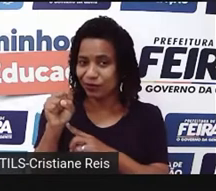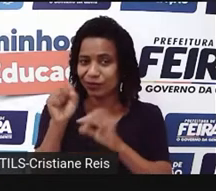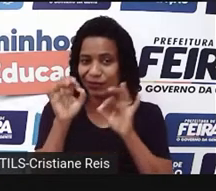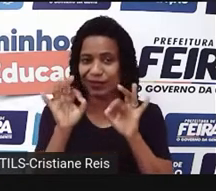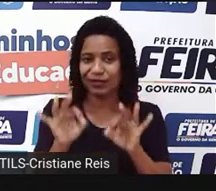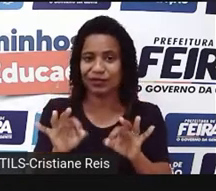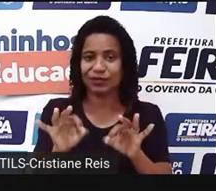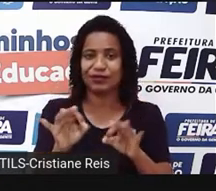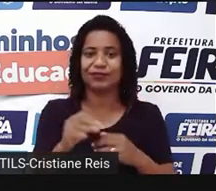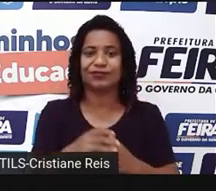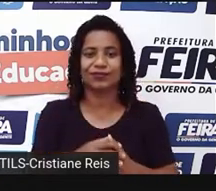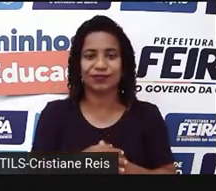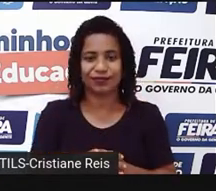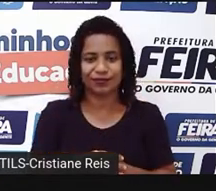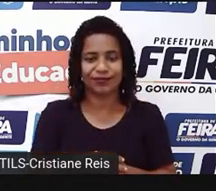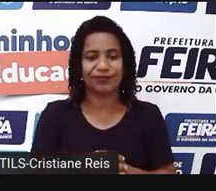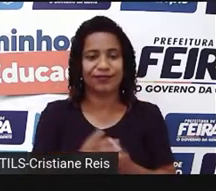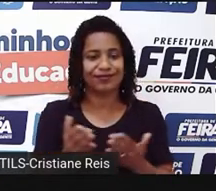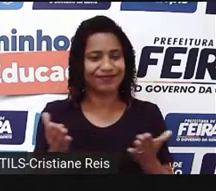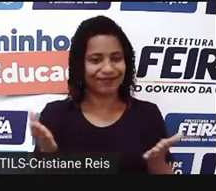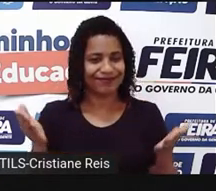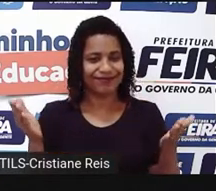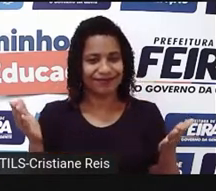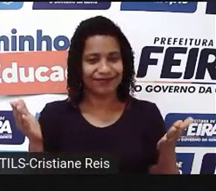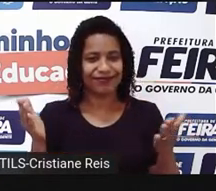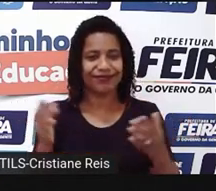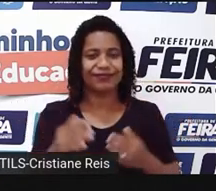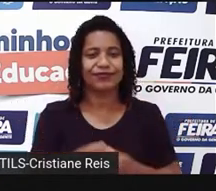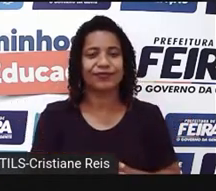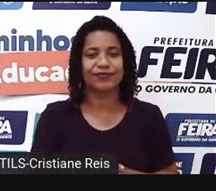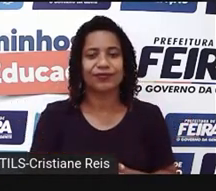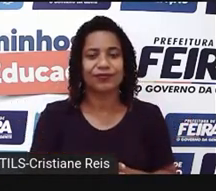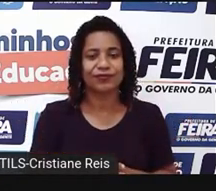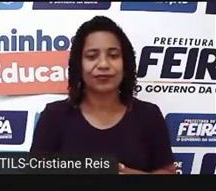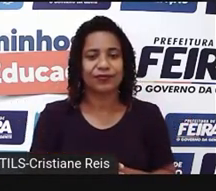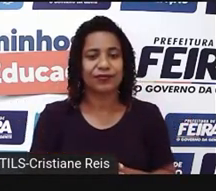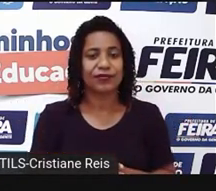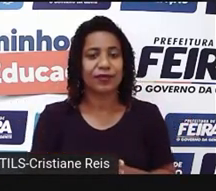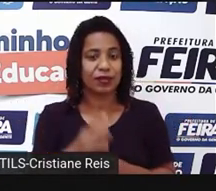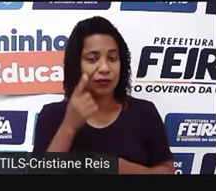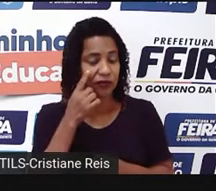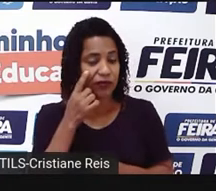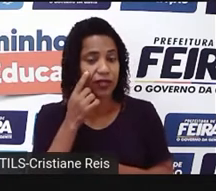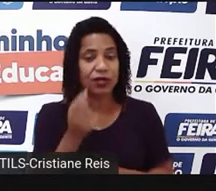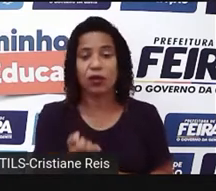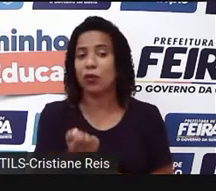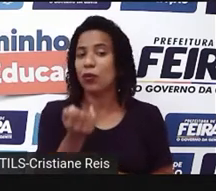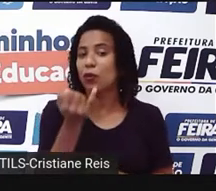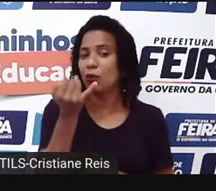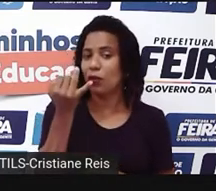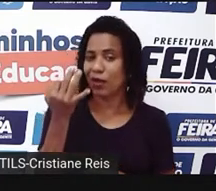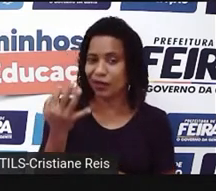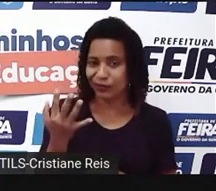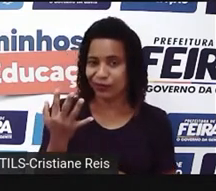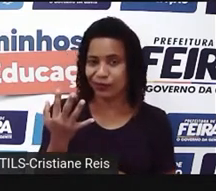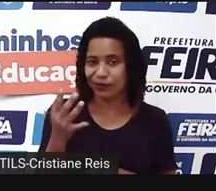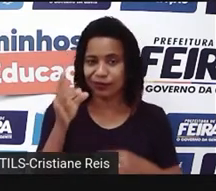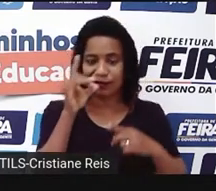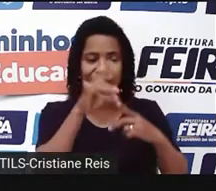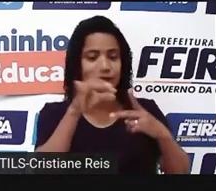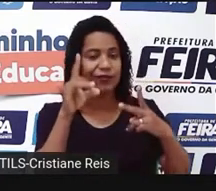14, 14, 26. Ok? Aqui a quantidade, KTY,